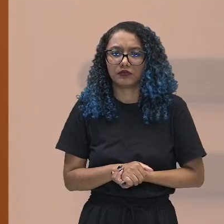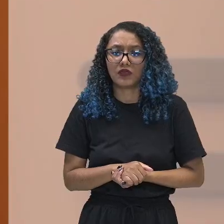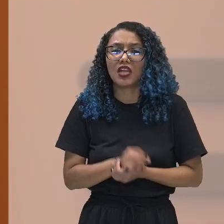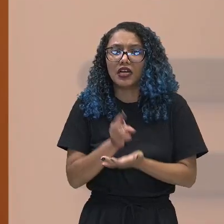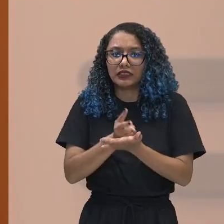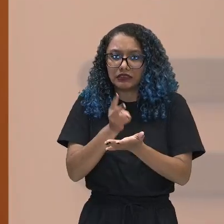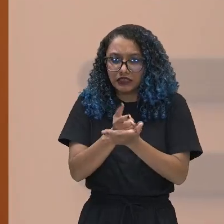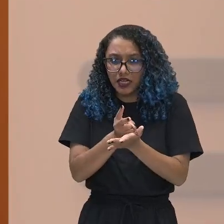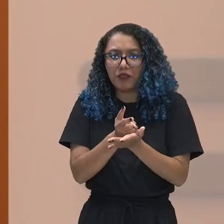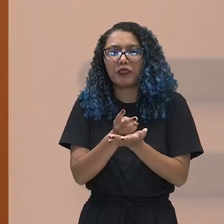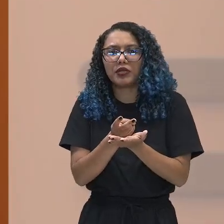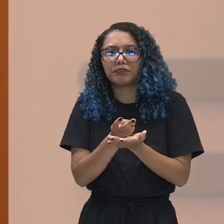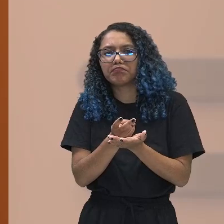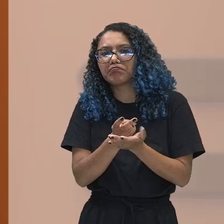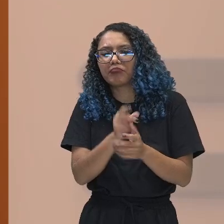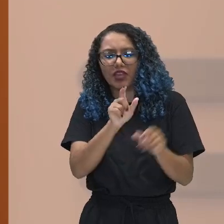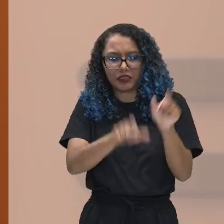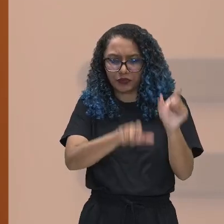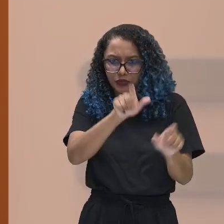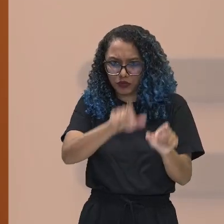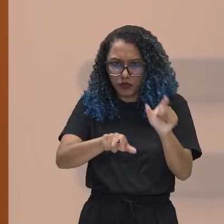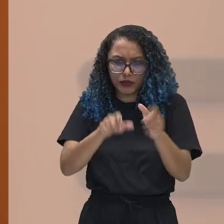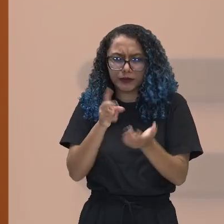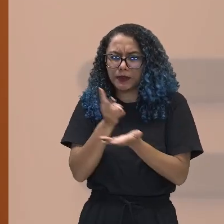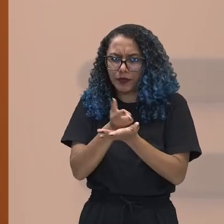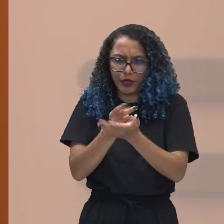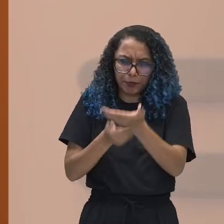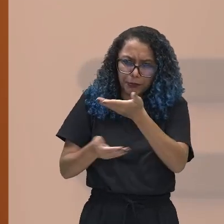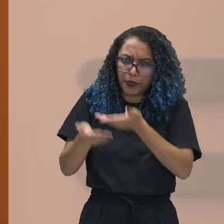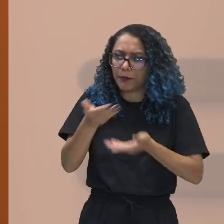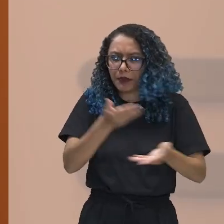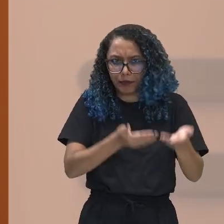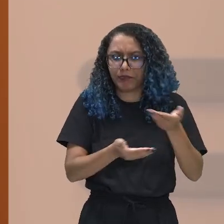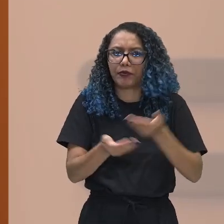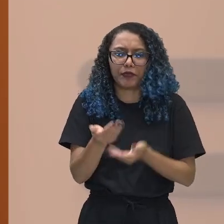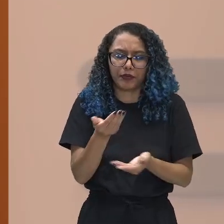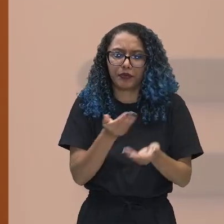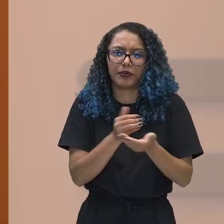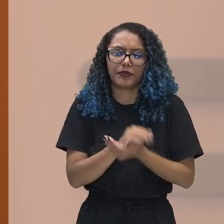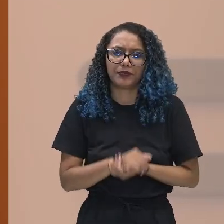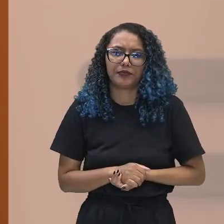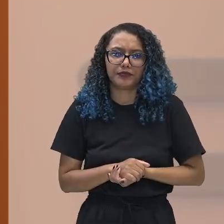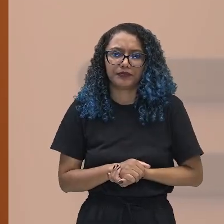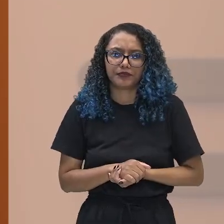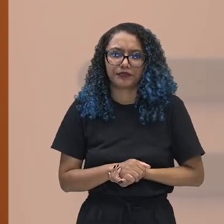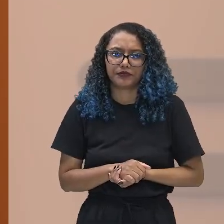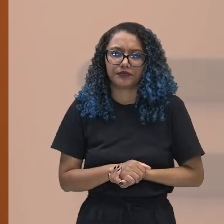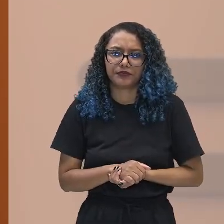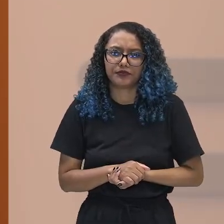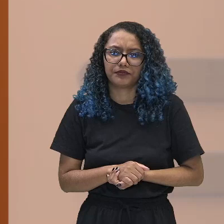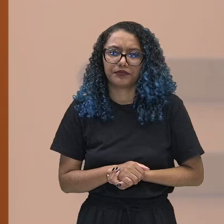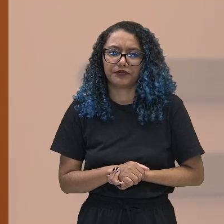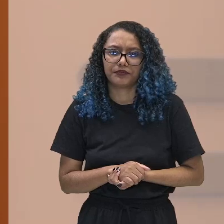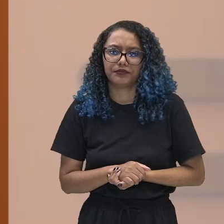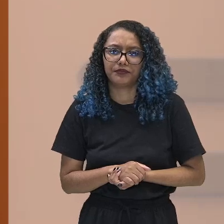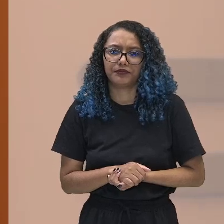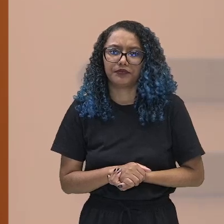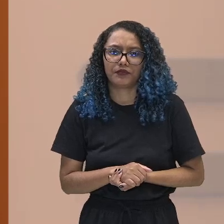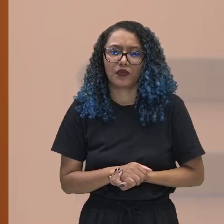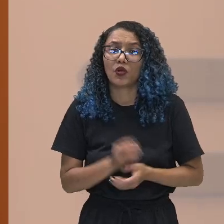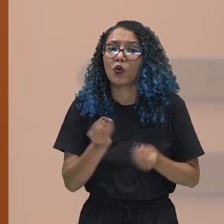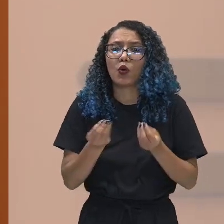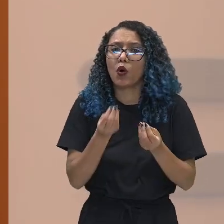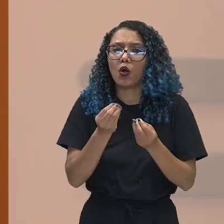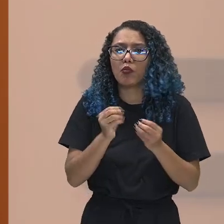Então, a ação é sempre nesse sentido. O indivíduo age em relação ao outro.